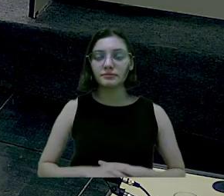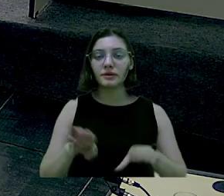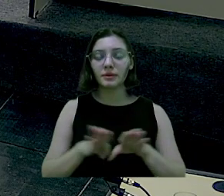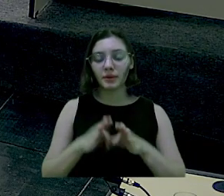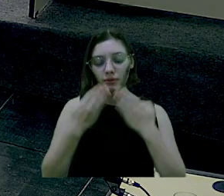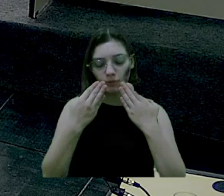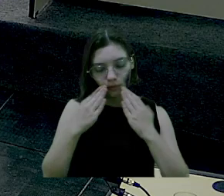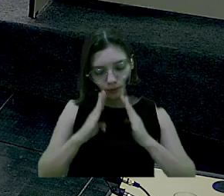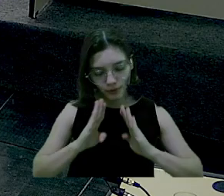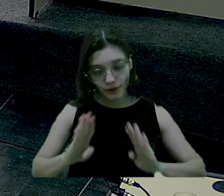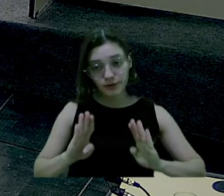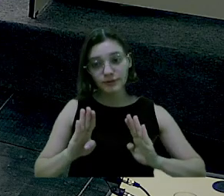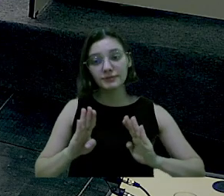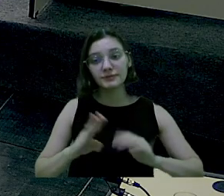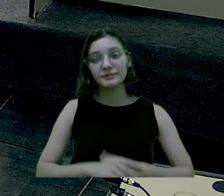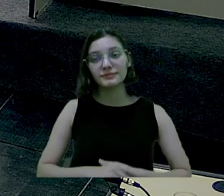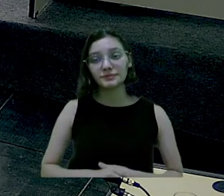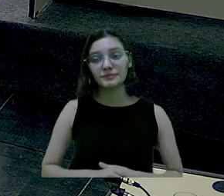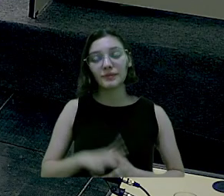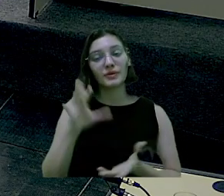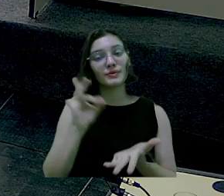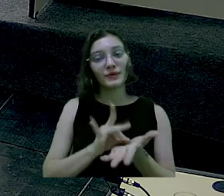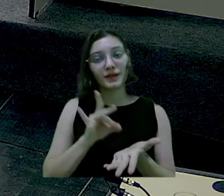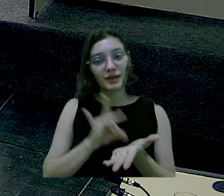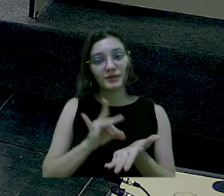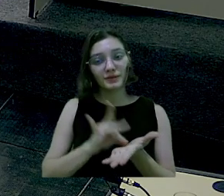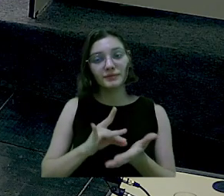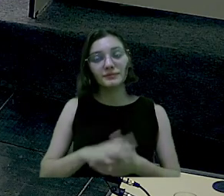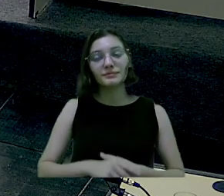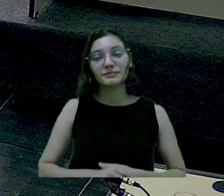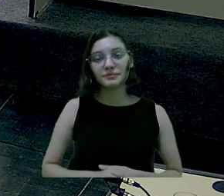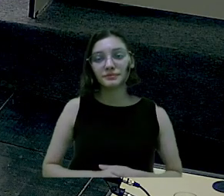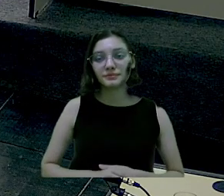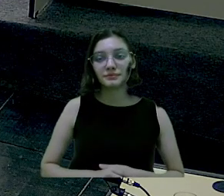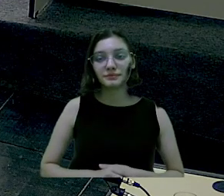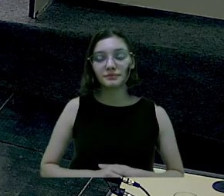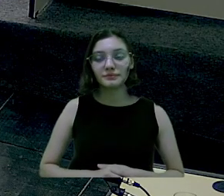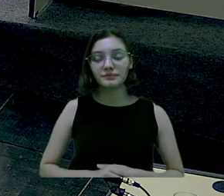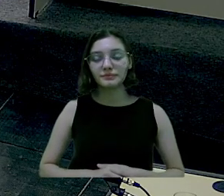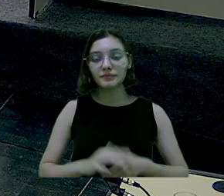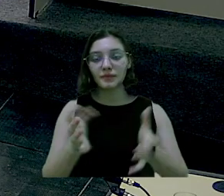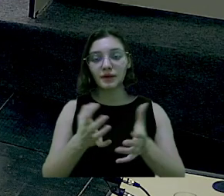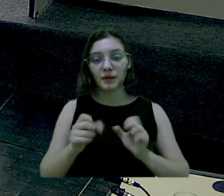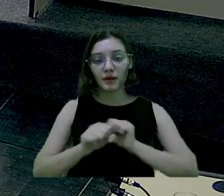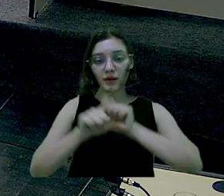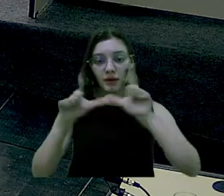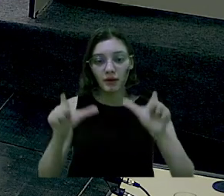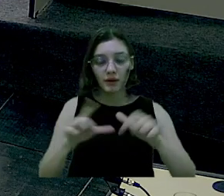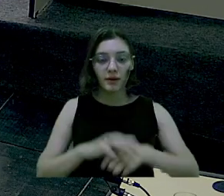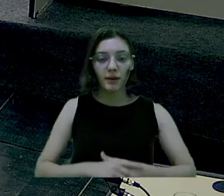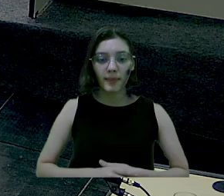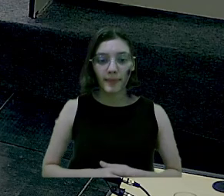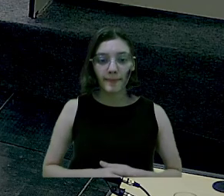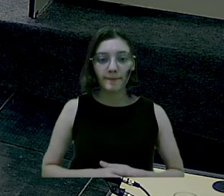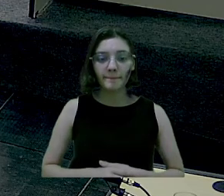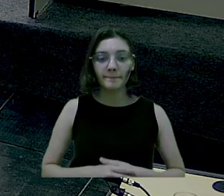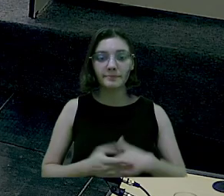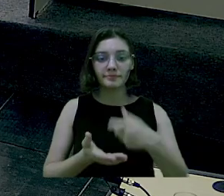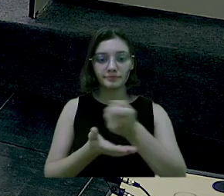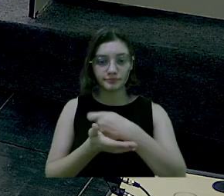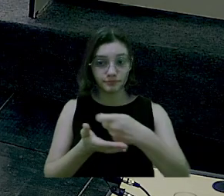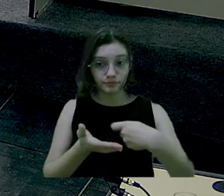sua humildade, pela sua honestidade. Quero deixar aqui